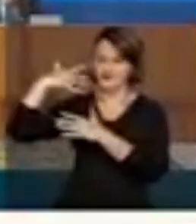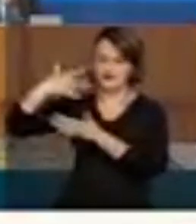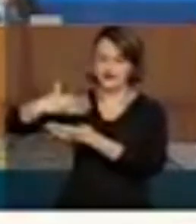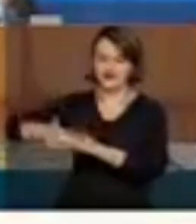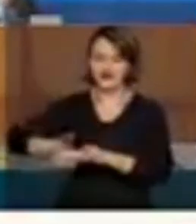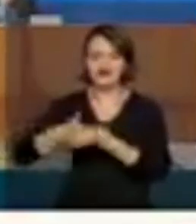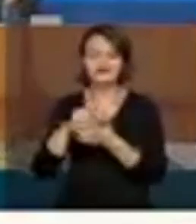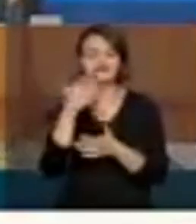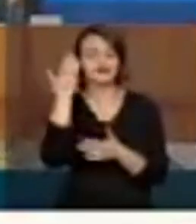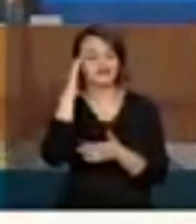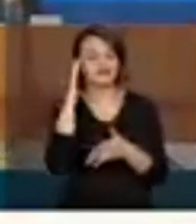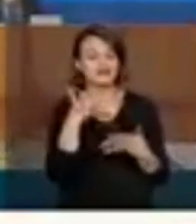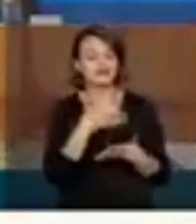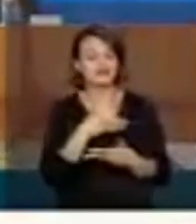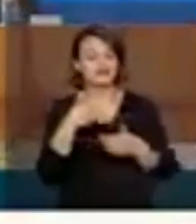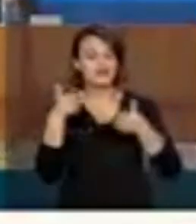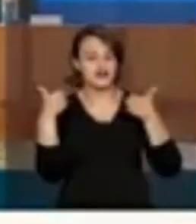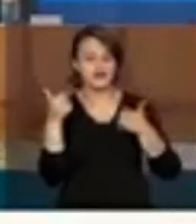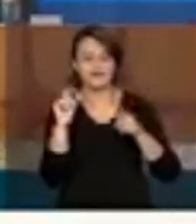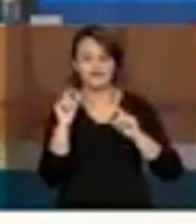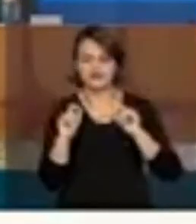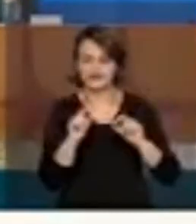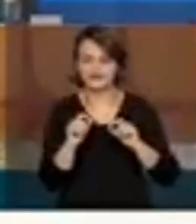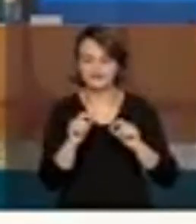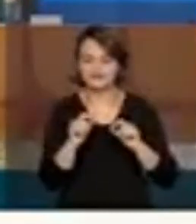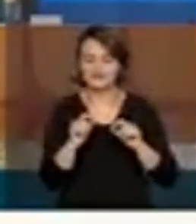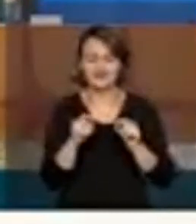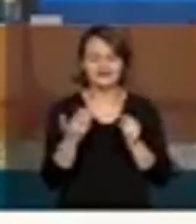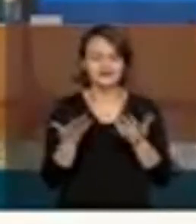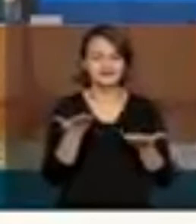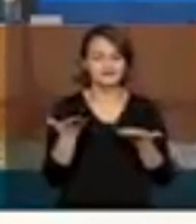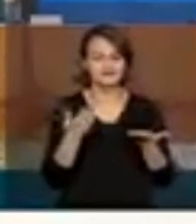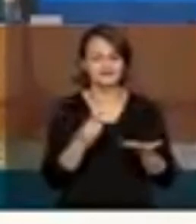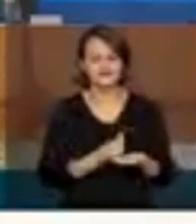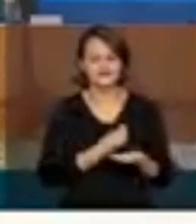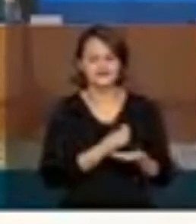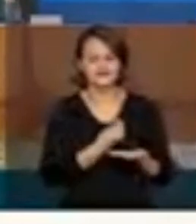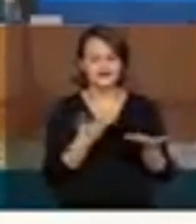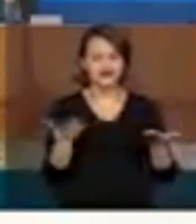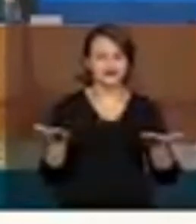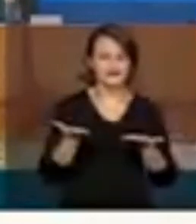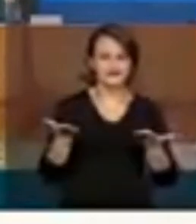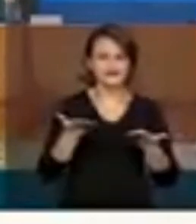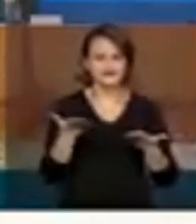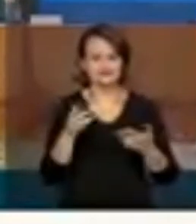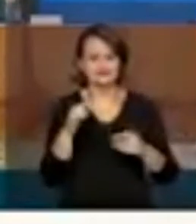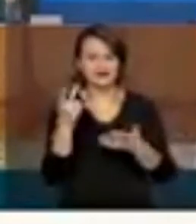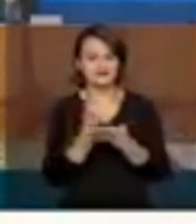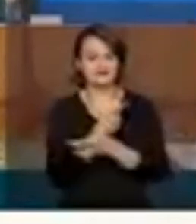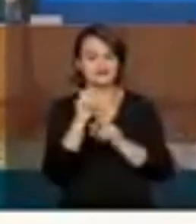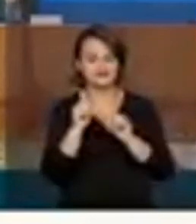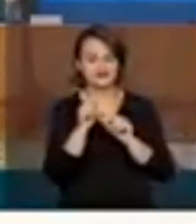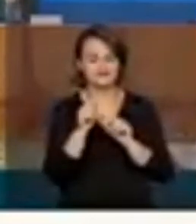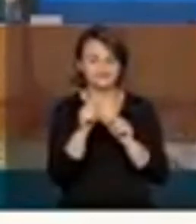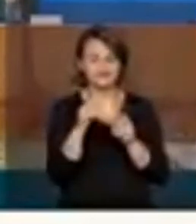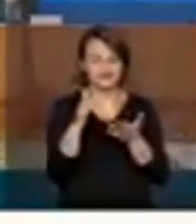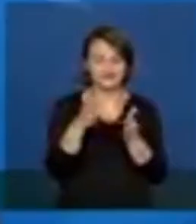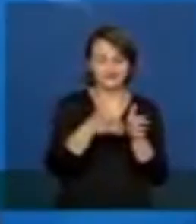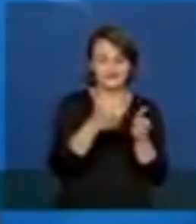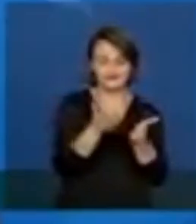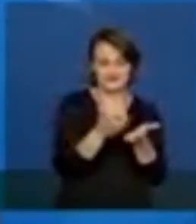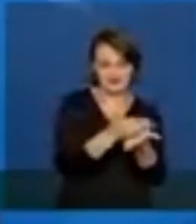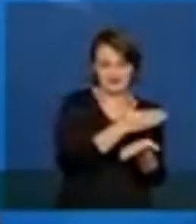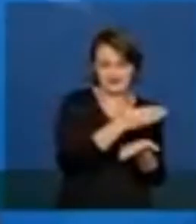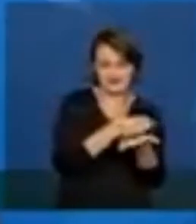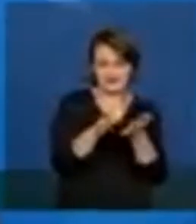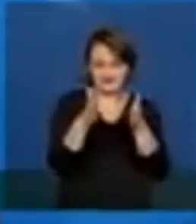conseguiu entender melhor, a gente aprendeu como é que a gente lida melhor com essa realidade e começou a separar nesses ciclos, mas o importante é a gente